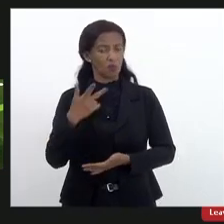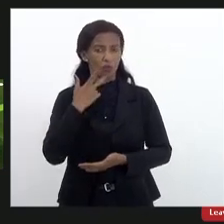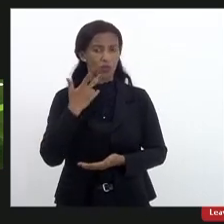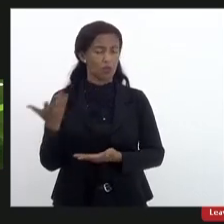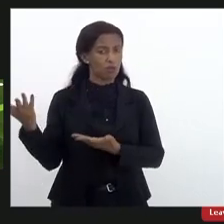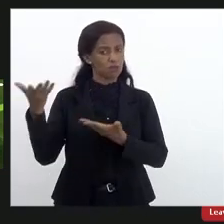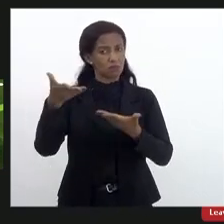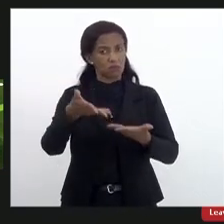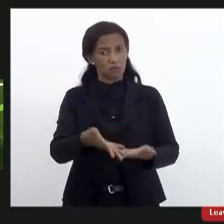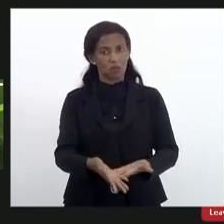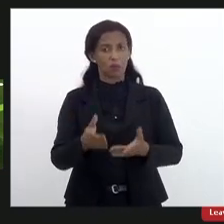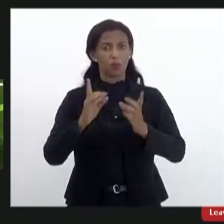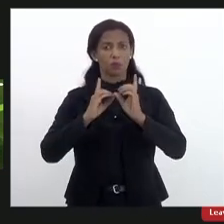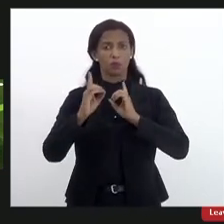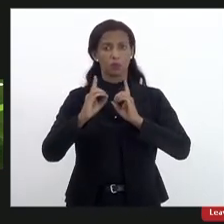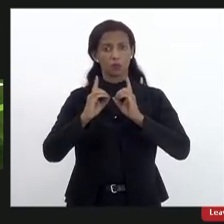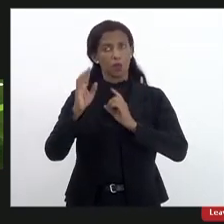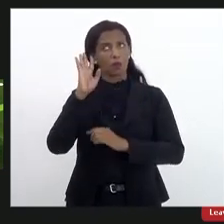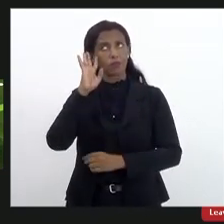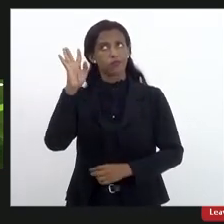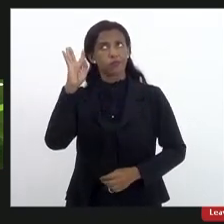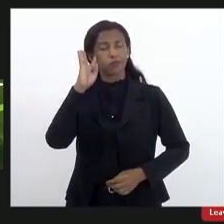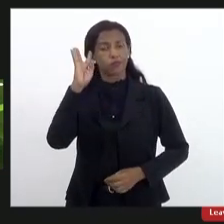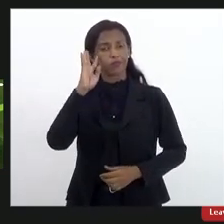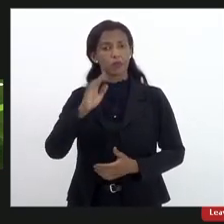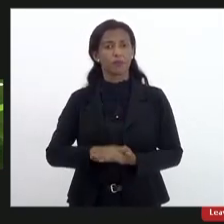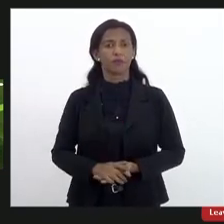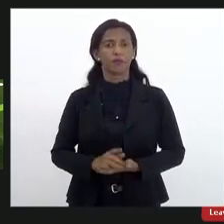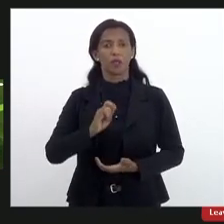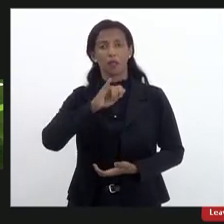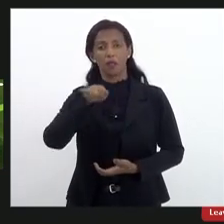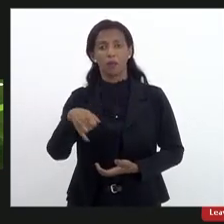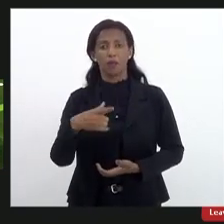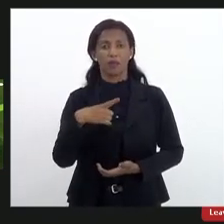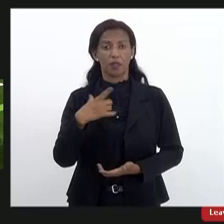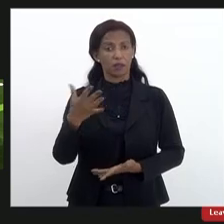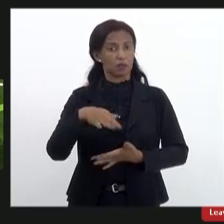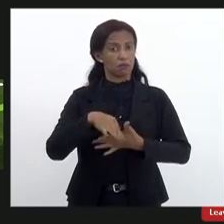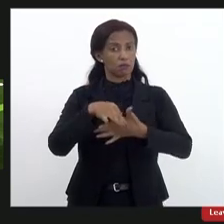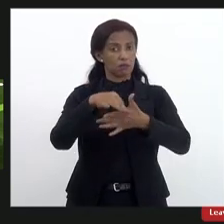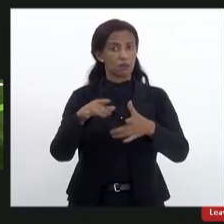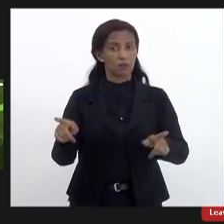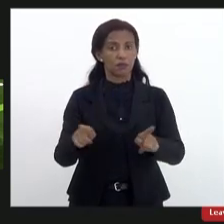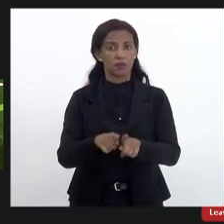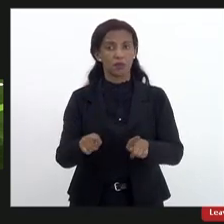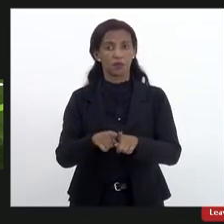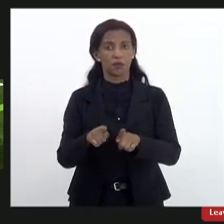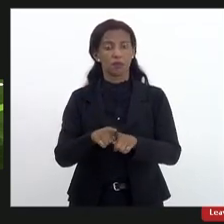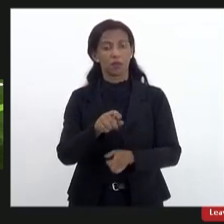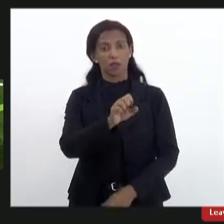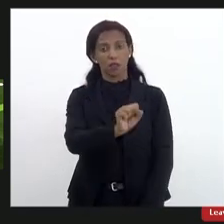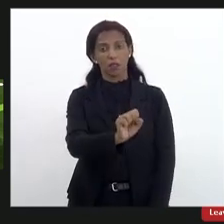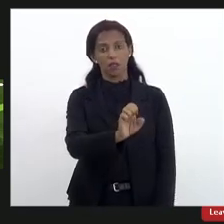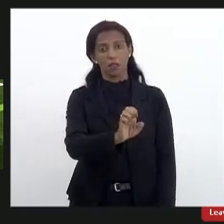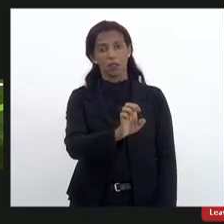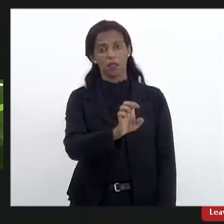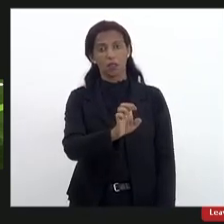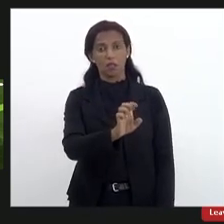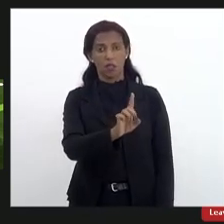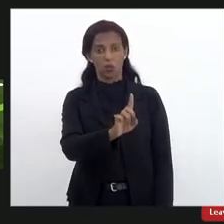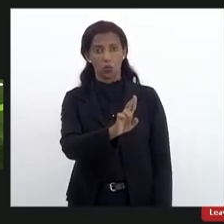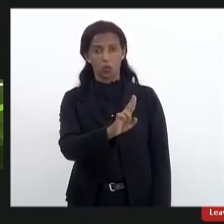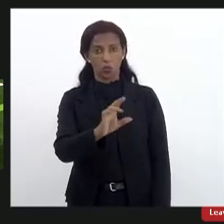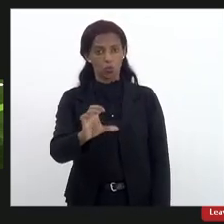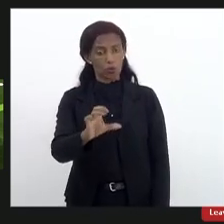queria trazer para o debate para a reflexão aproveitar que tem a representação também da Seduc né para